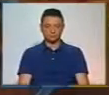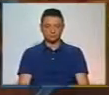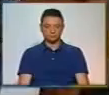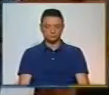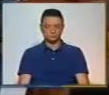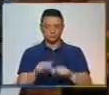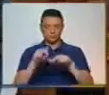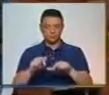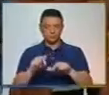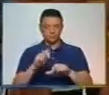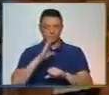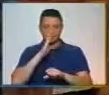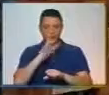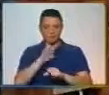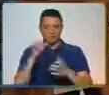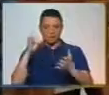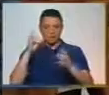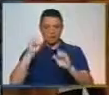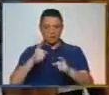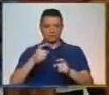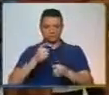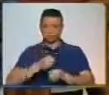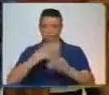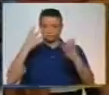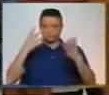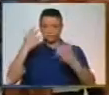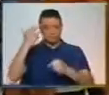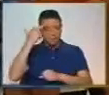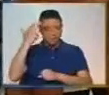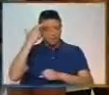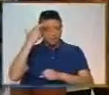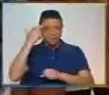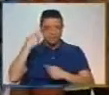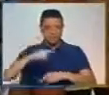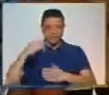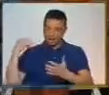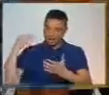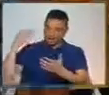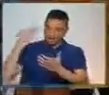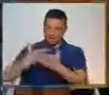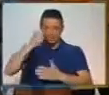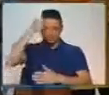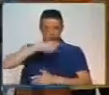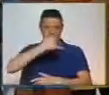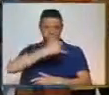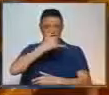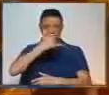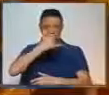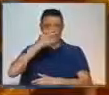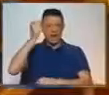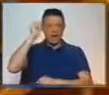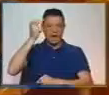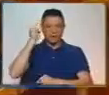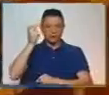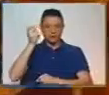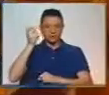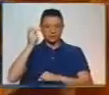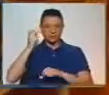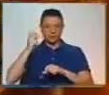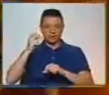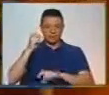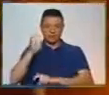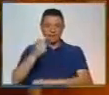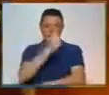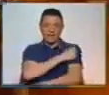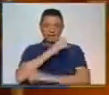Os momentos marcantes foram vários e já é uma longa história, visto que já temos 25 anos, desde um projeto para a Casa